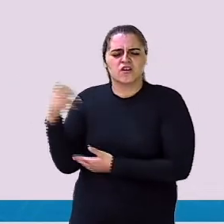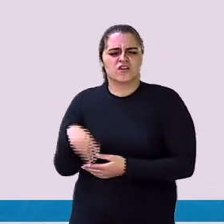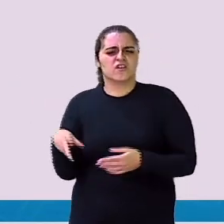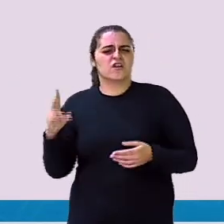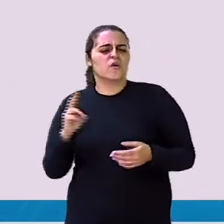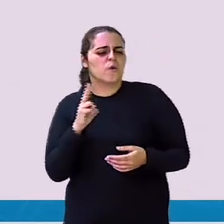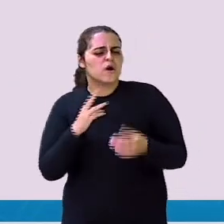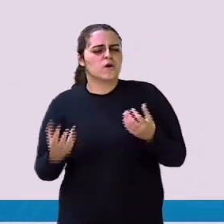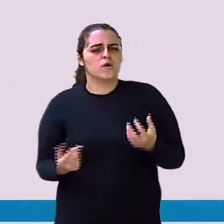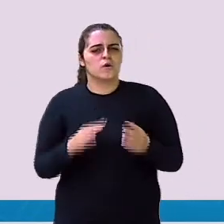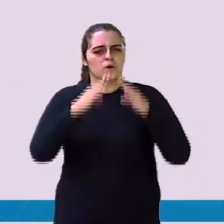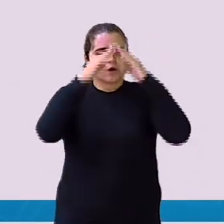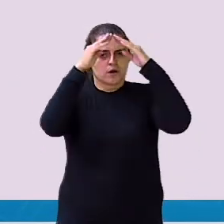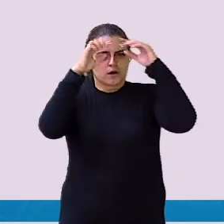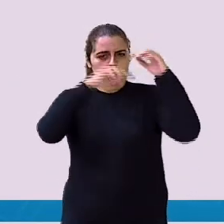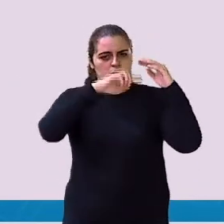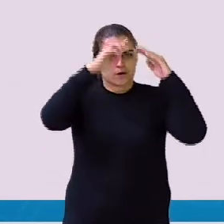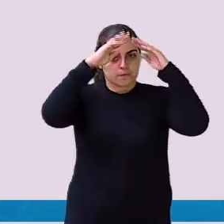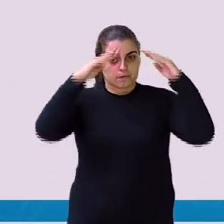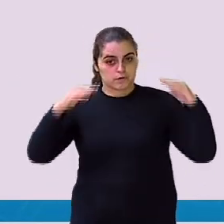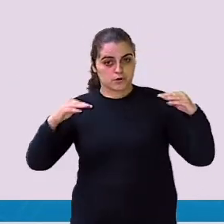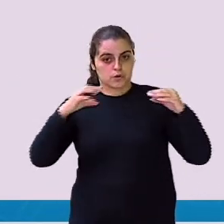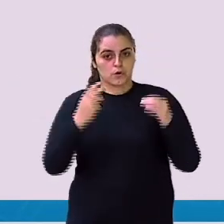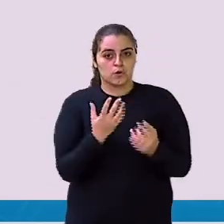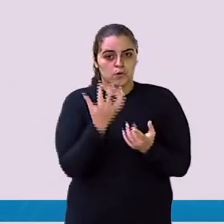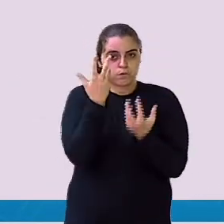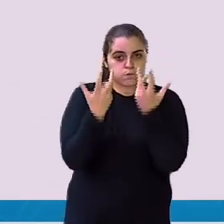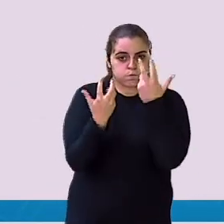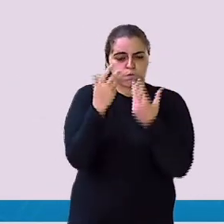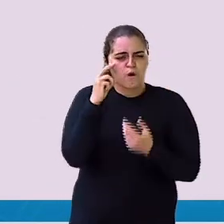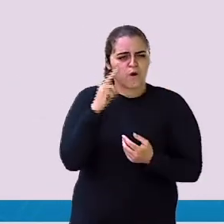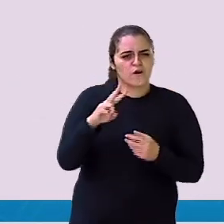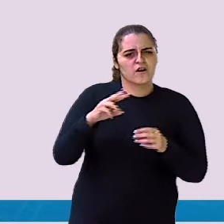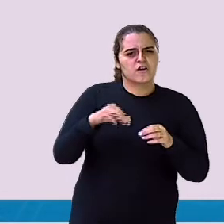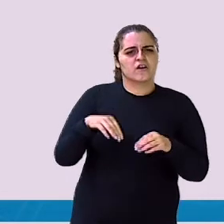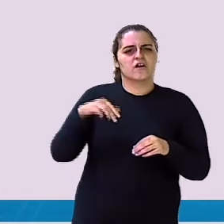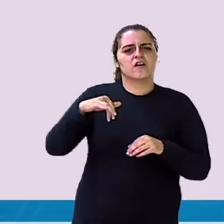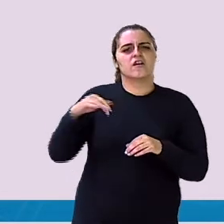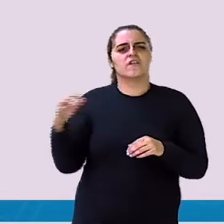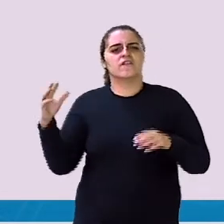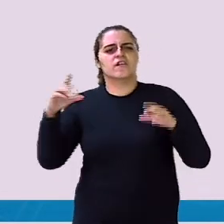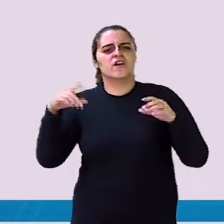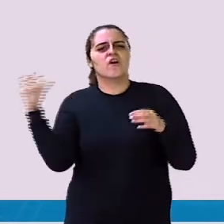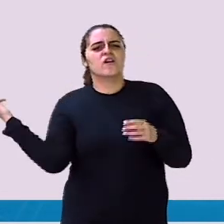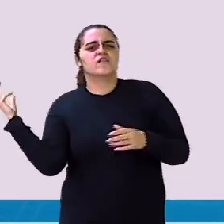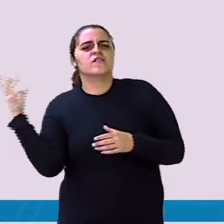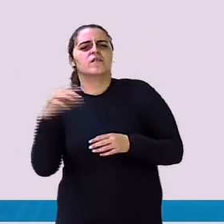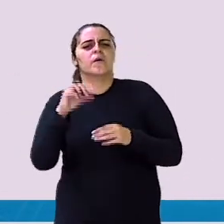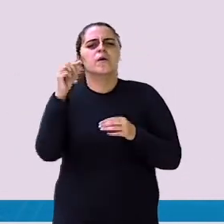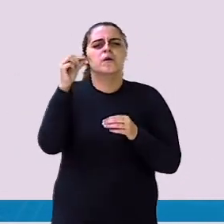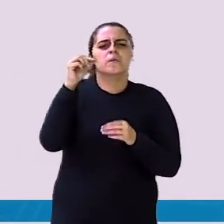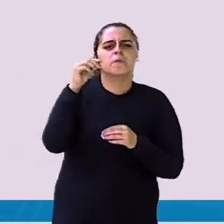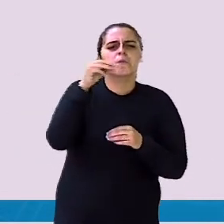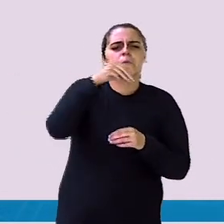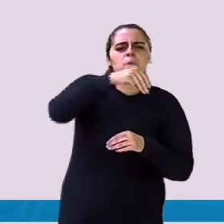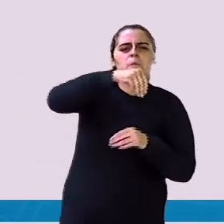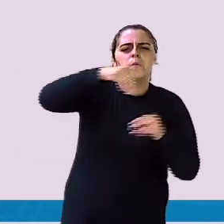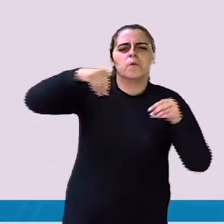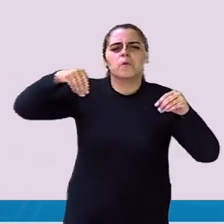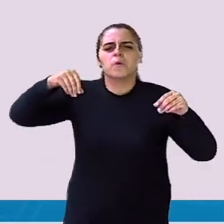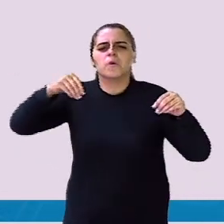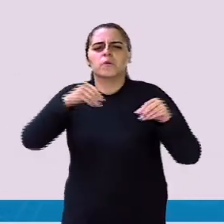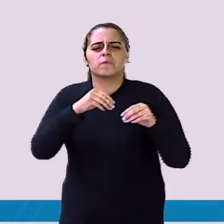Normalmente Quando a Ibituruna Pega fogo assim Fica voando Pelo céu Várias fuligens Que aquele pozinho Preto